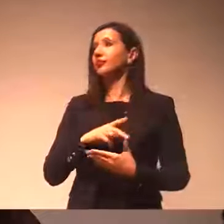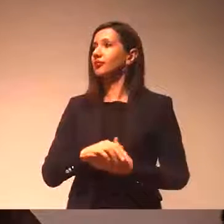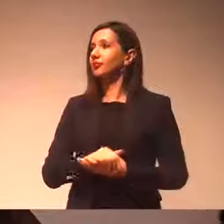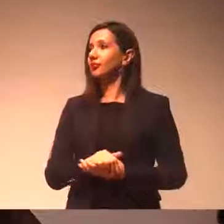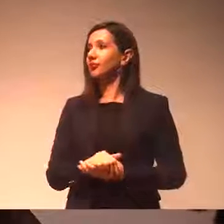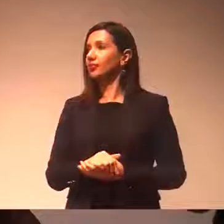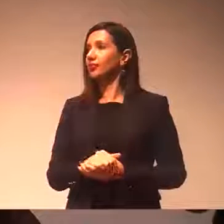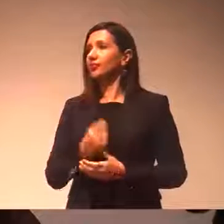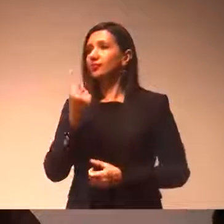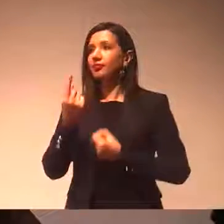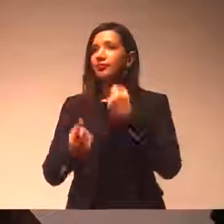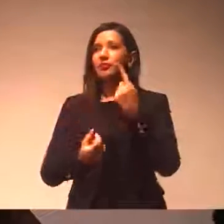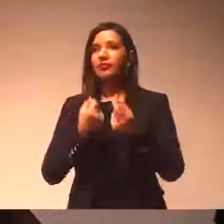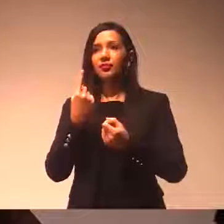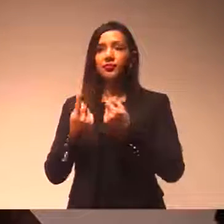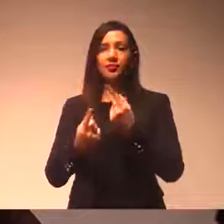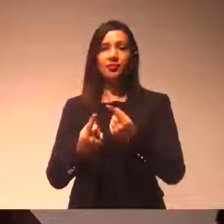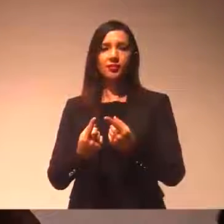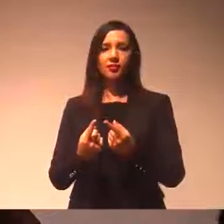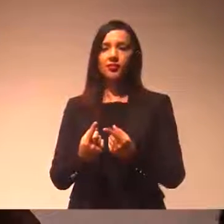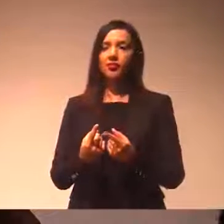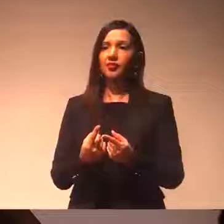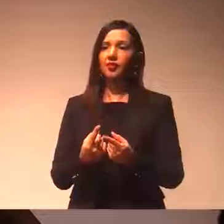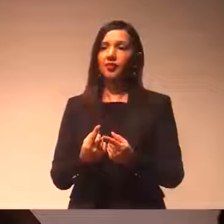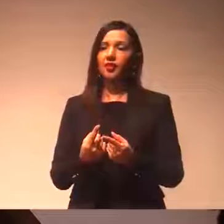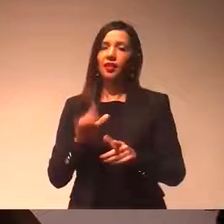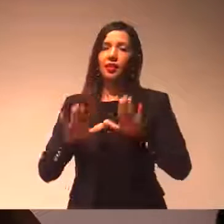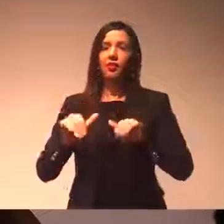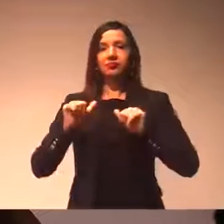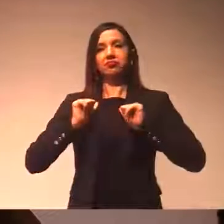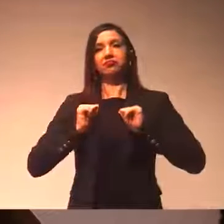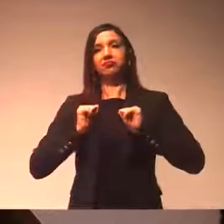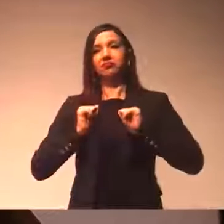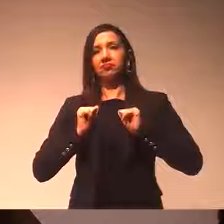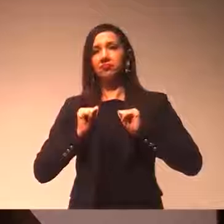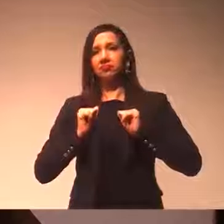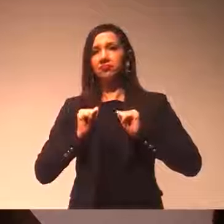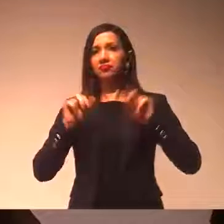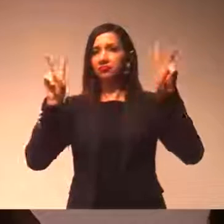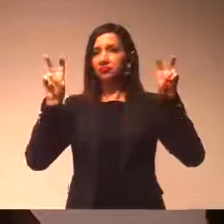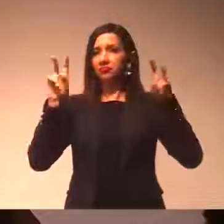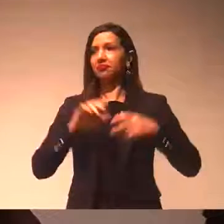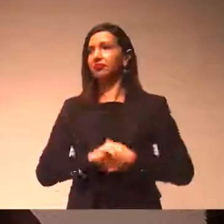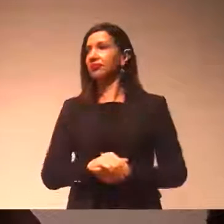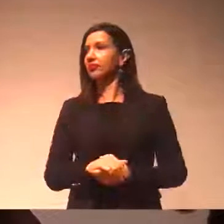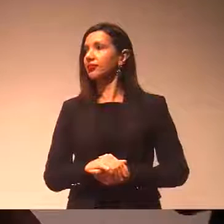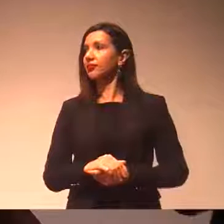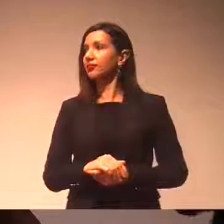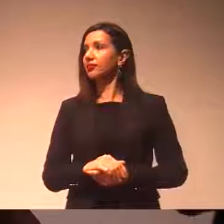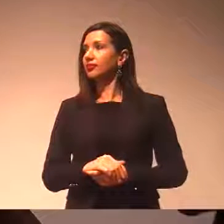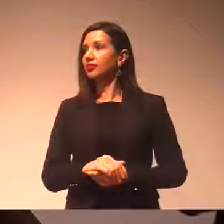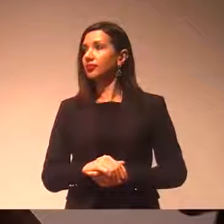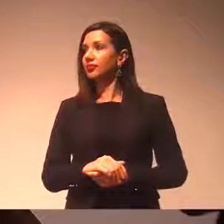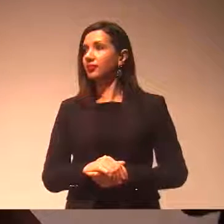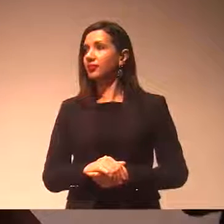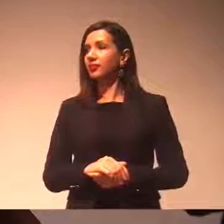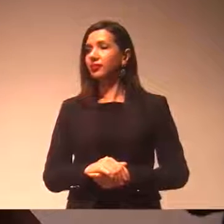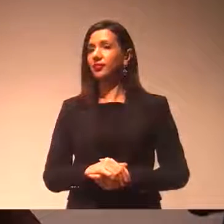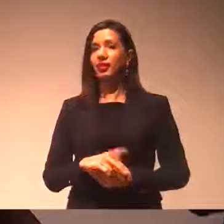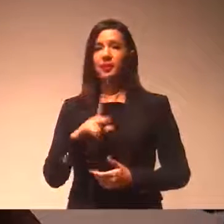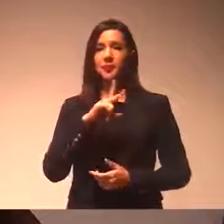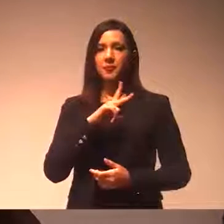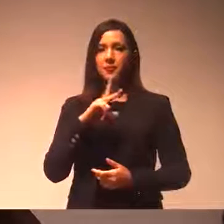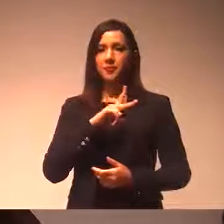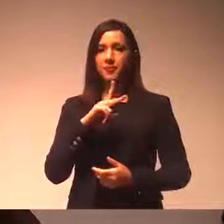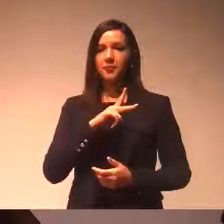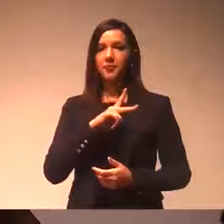eventualmente, no caso do Sr. Presidente, estar se açoitando, seja por algum motivo de cunho pessoal,